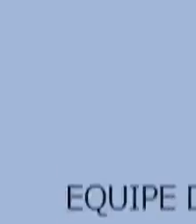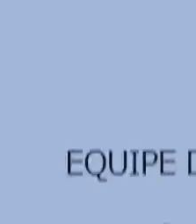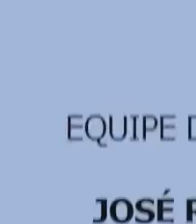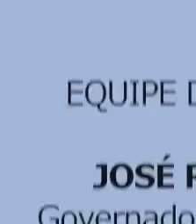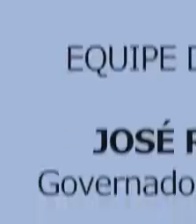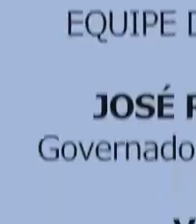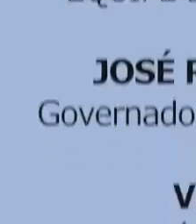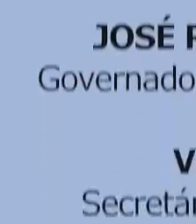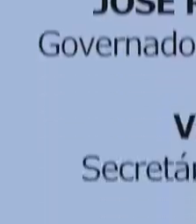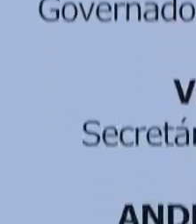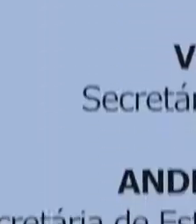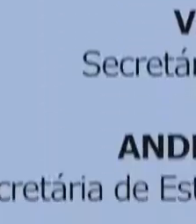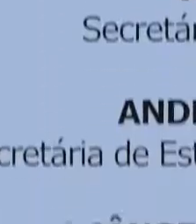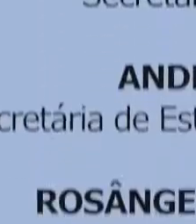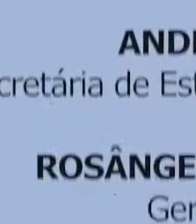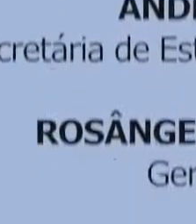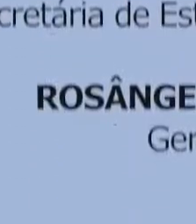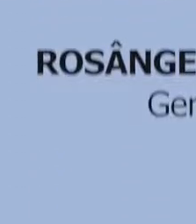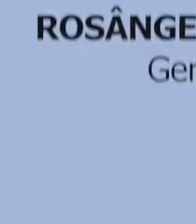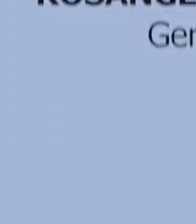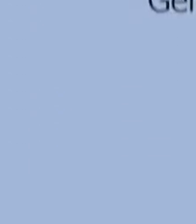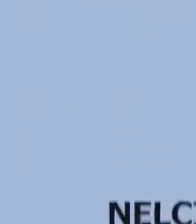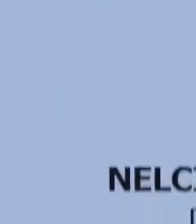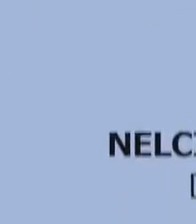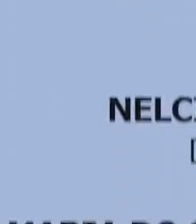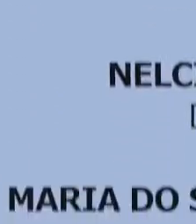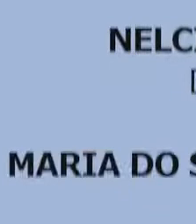Tchau! Tchau! Tchau! Tchau!